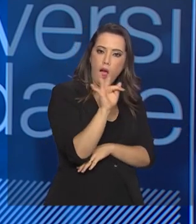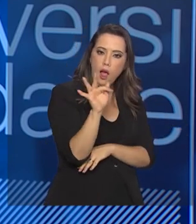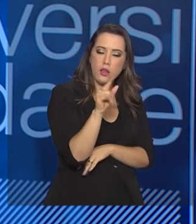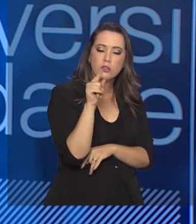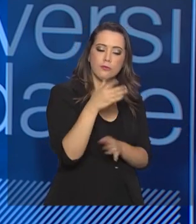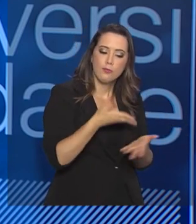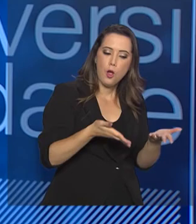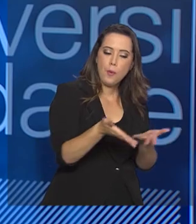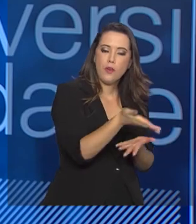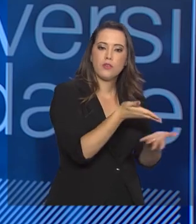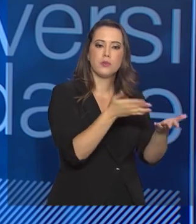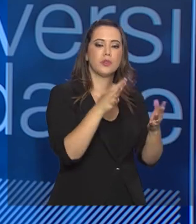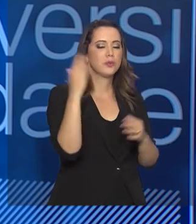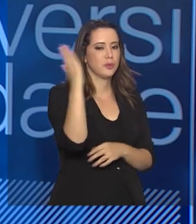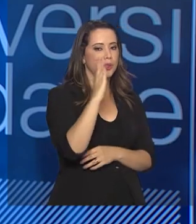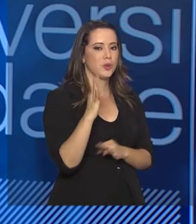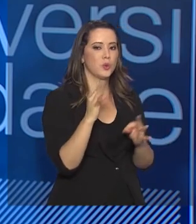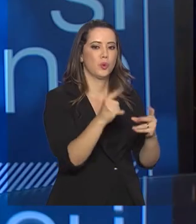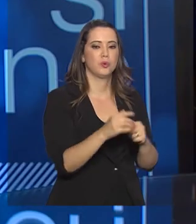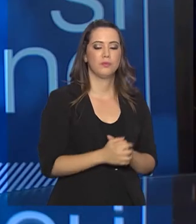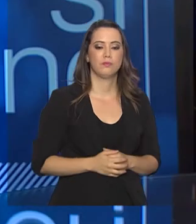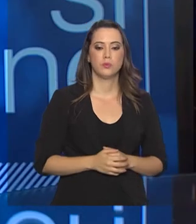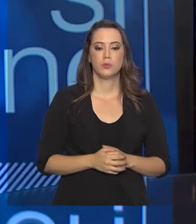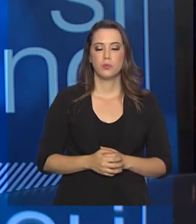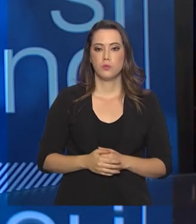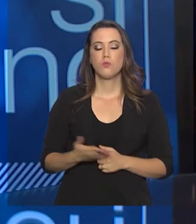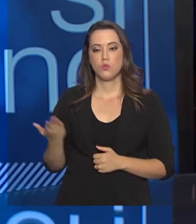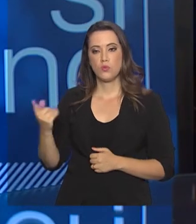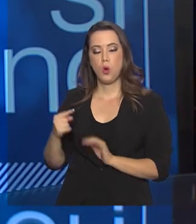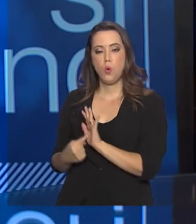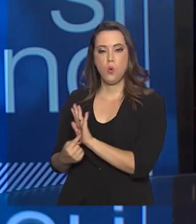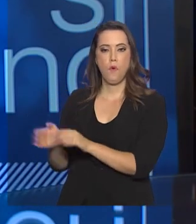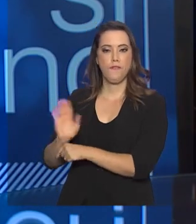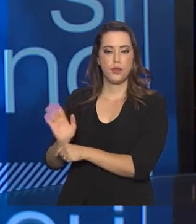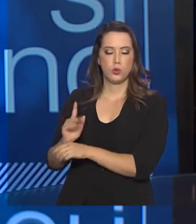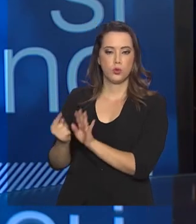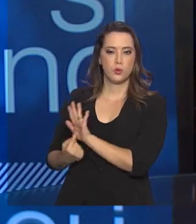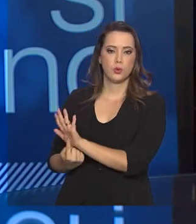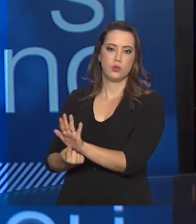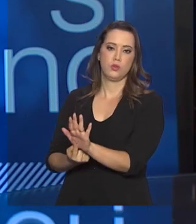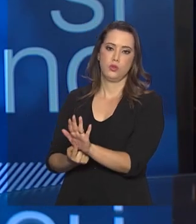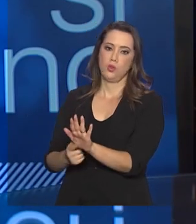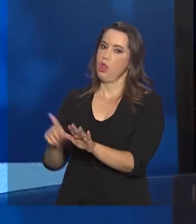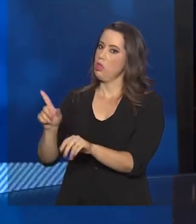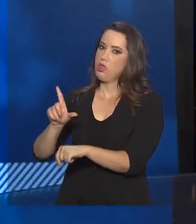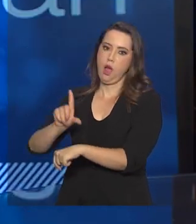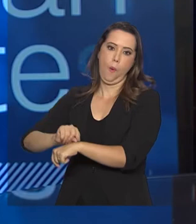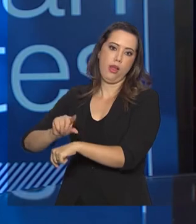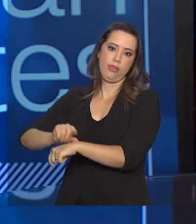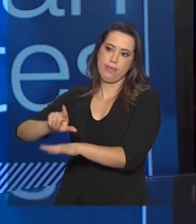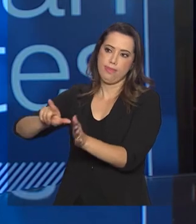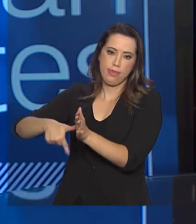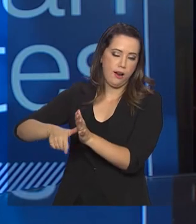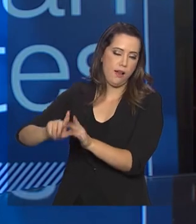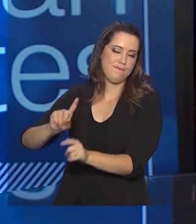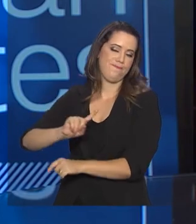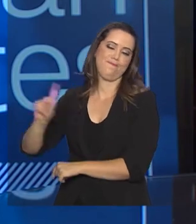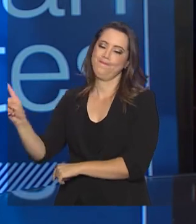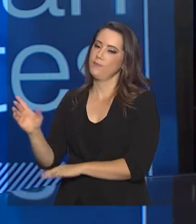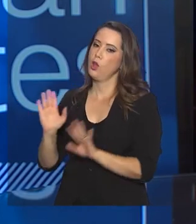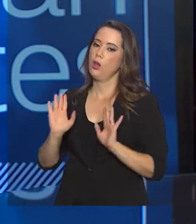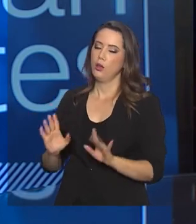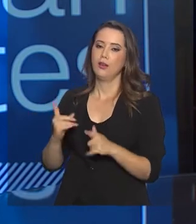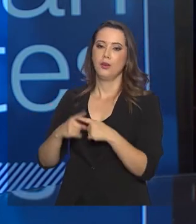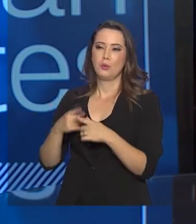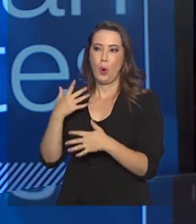realmente movimenta o Brasil inteiro. E como o vídeo colocou, né, não se atrase. Esse é um dos pontos mais